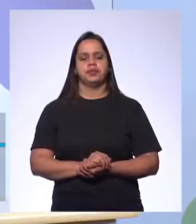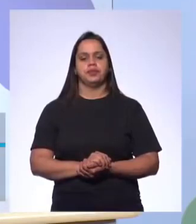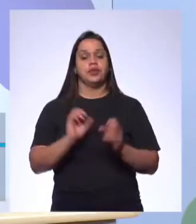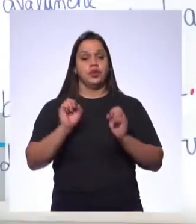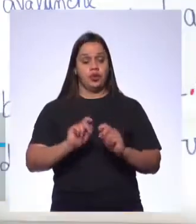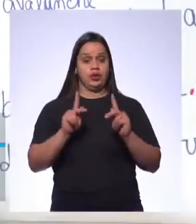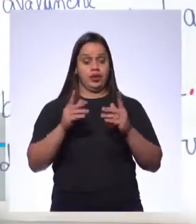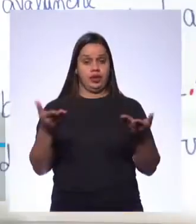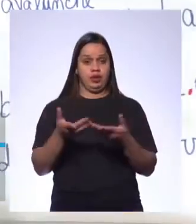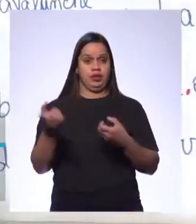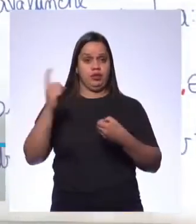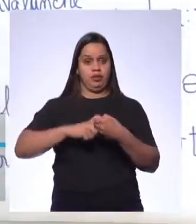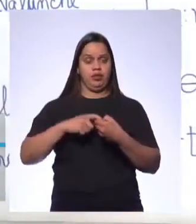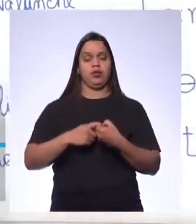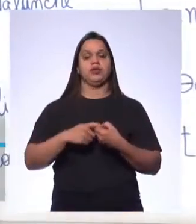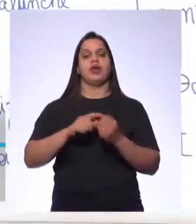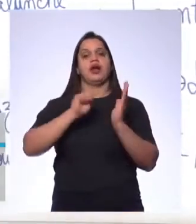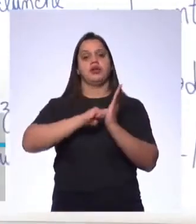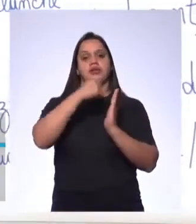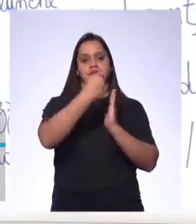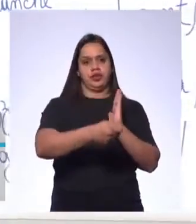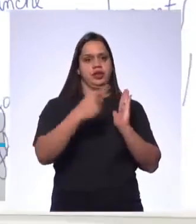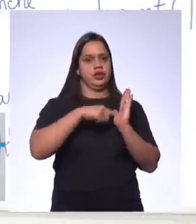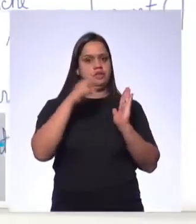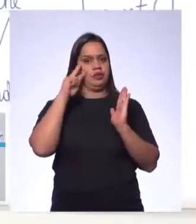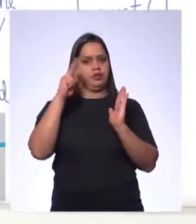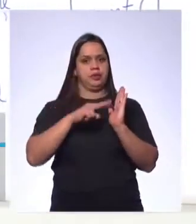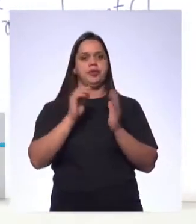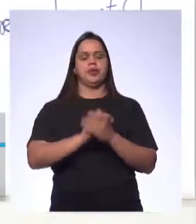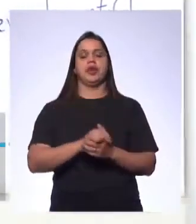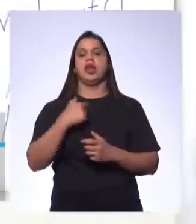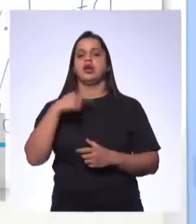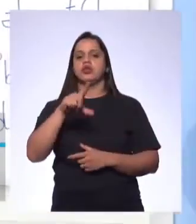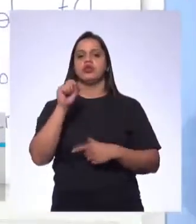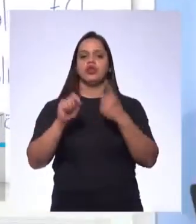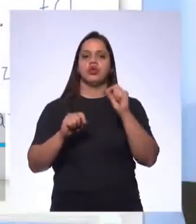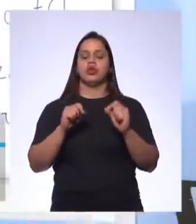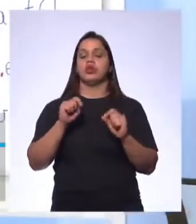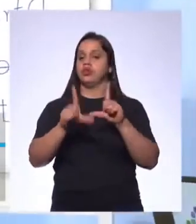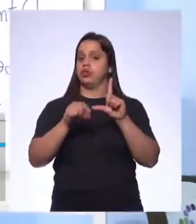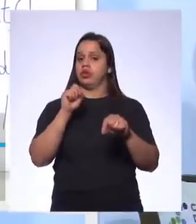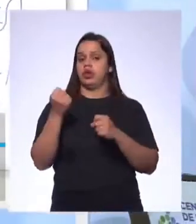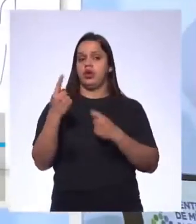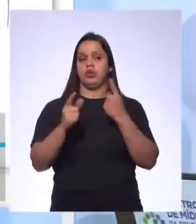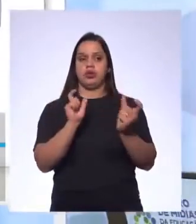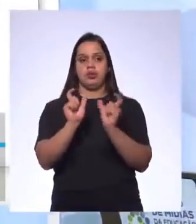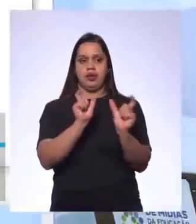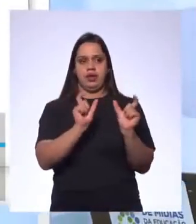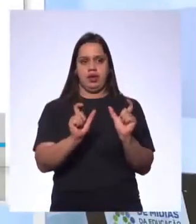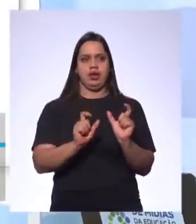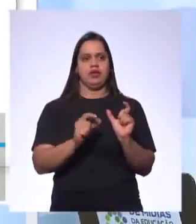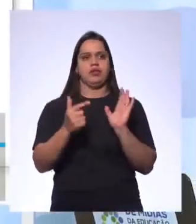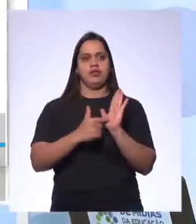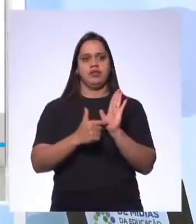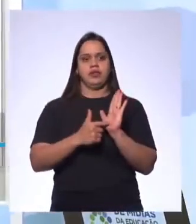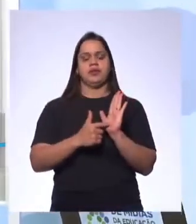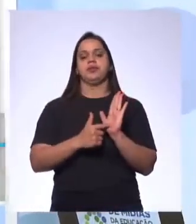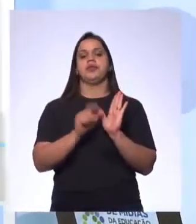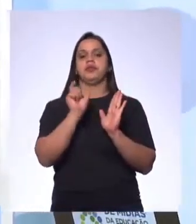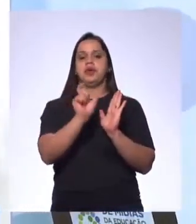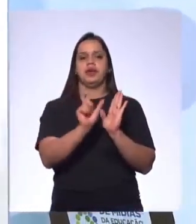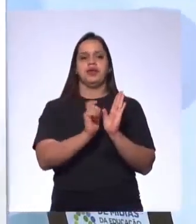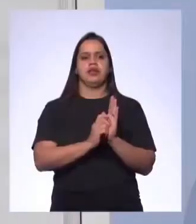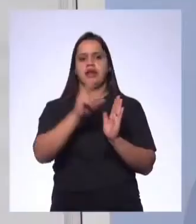Agora vamos voltar aqui para o flip chart. Então, eu escolhi algumas palavras só para mostrar. Acid rain. Então, aqui,